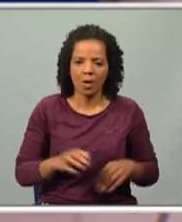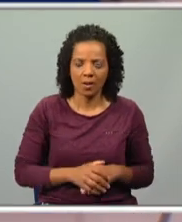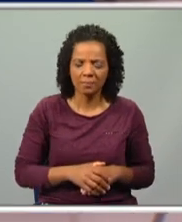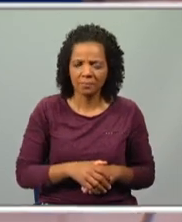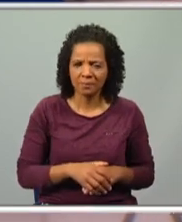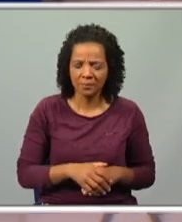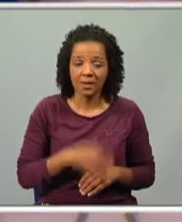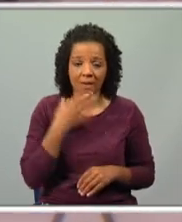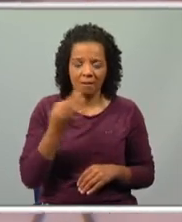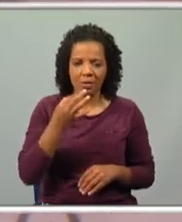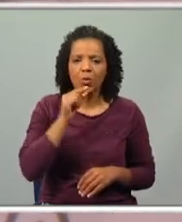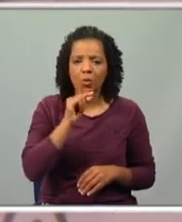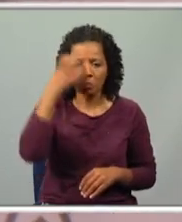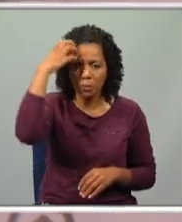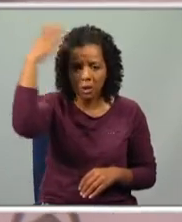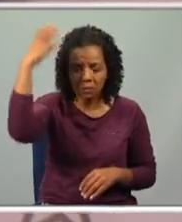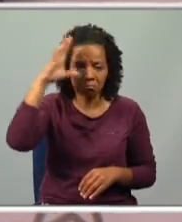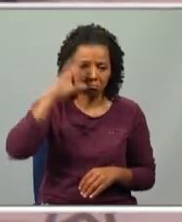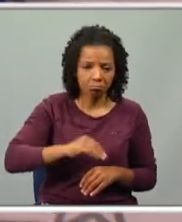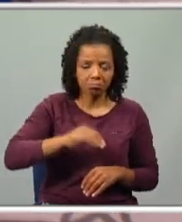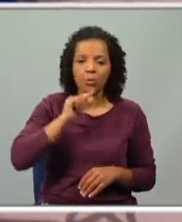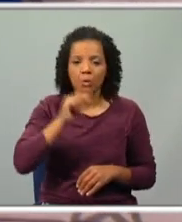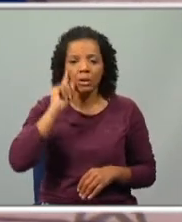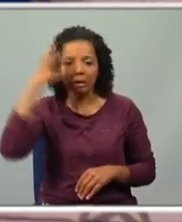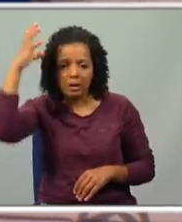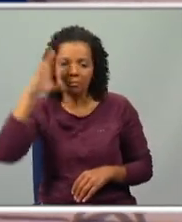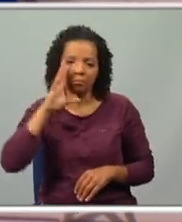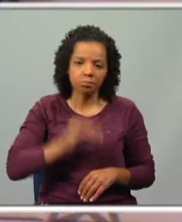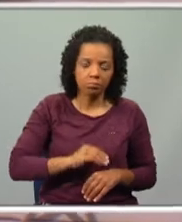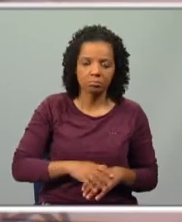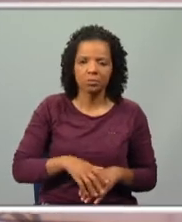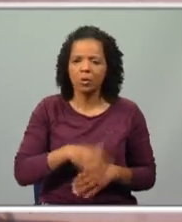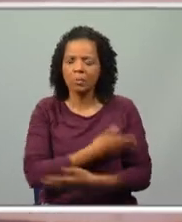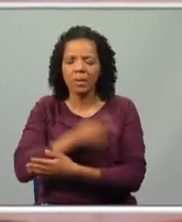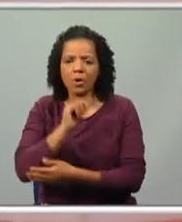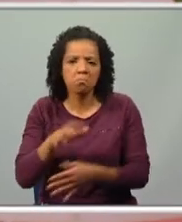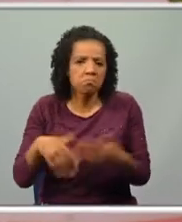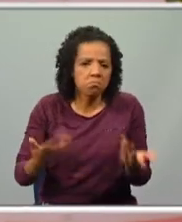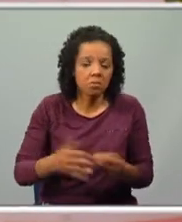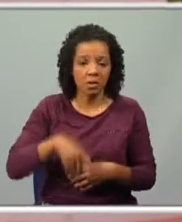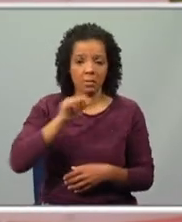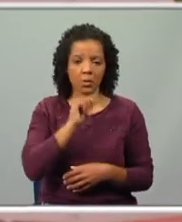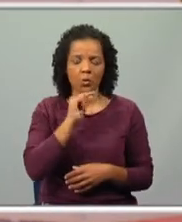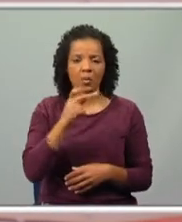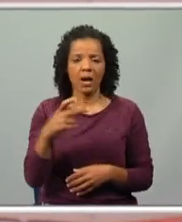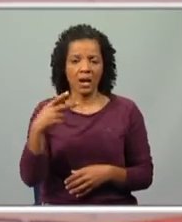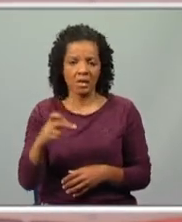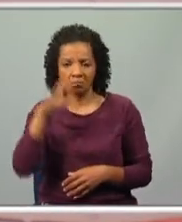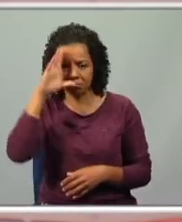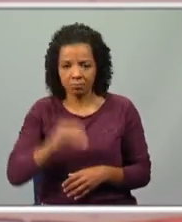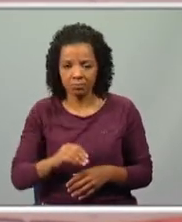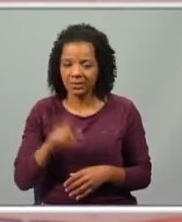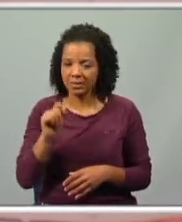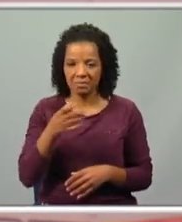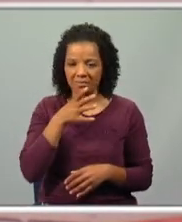reparares, não sabemos o nome do rei, não sabemos o nome da rainha, não sabemos o nome do bebê e também não sabemos o nome da aia para já. E não